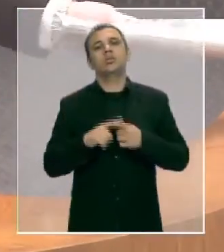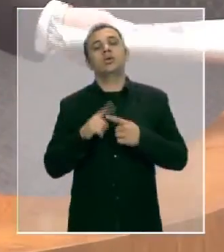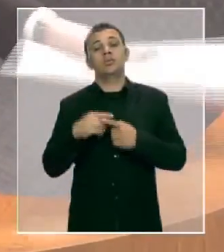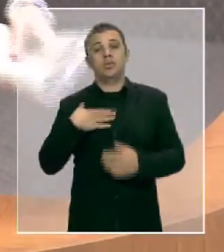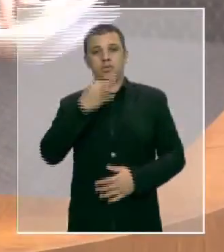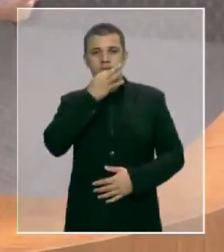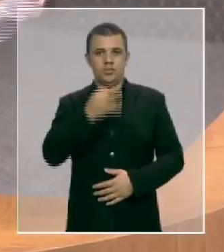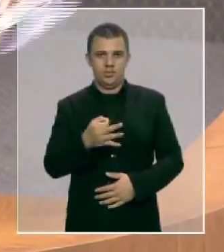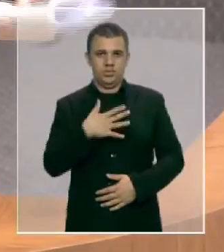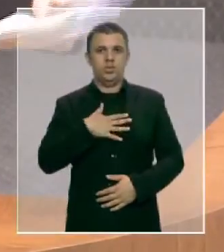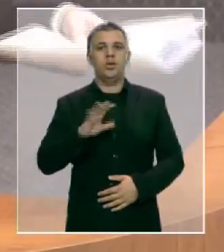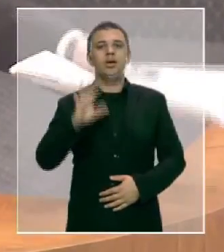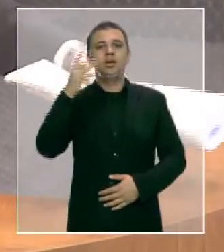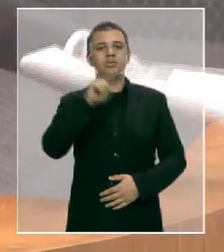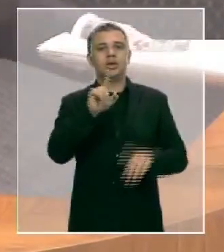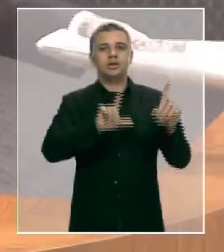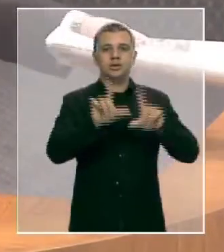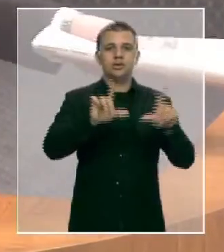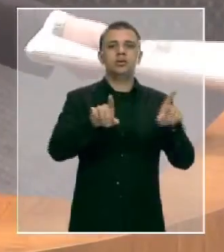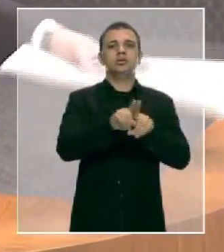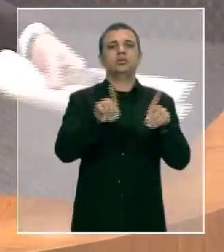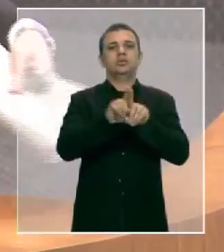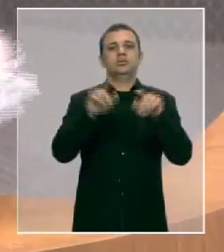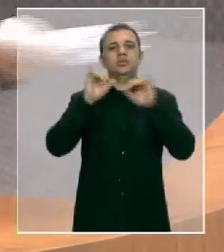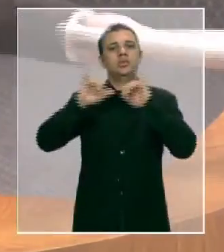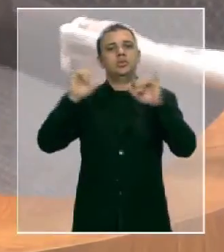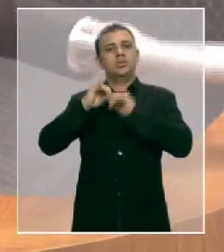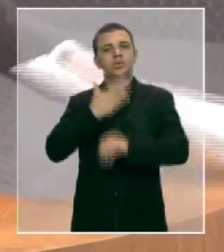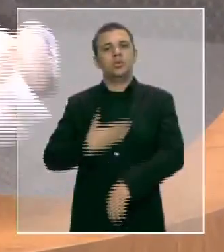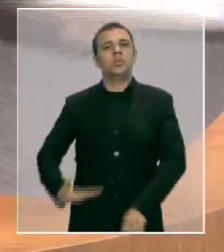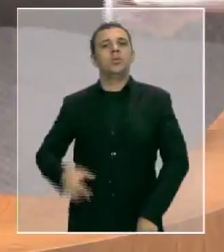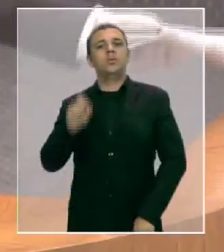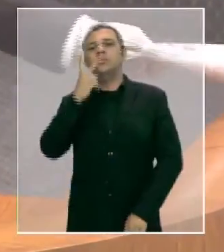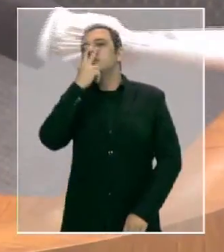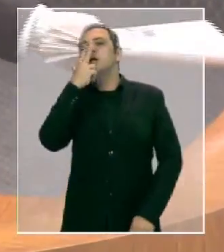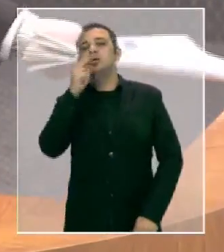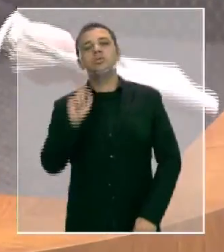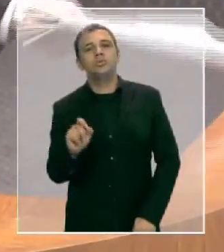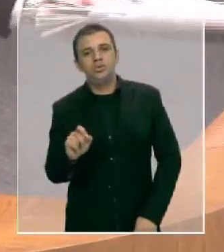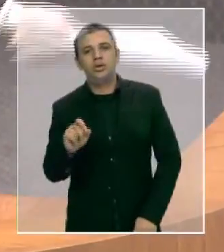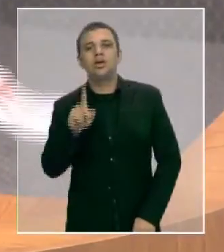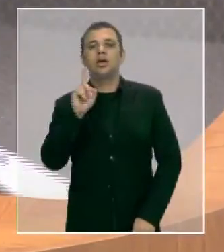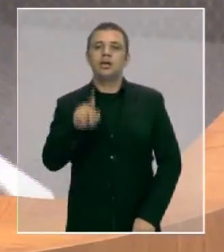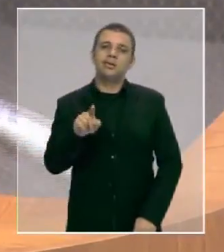televisão e nesses comerciais do governo está parecendo peça de ficção. Muito obrigado. Obrigado. Obrigado.